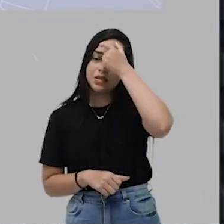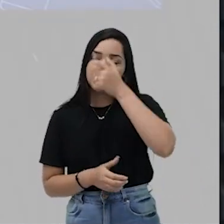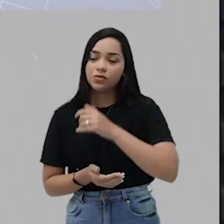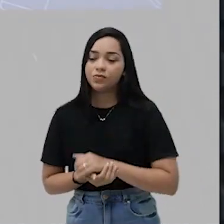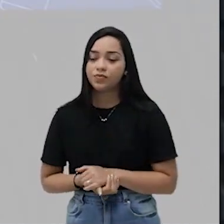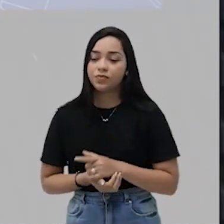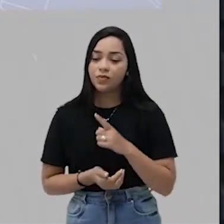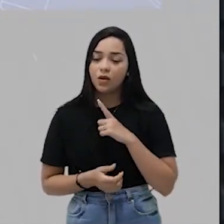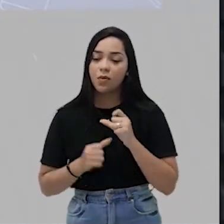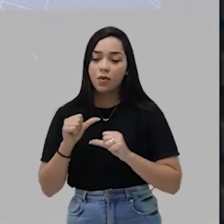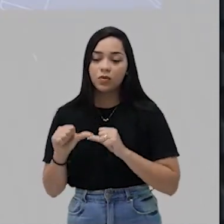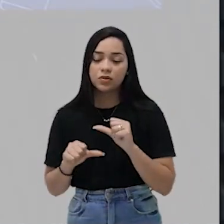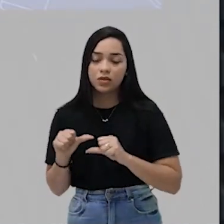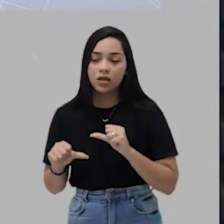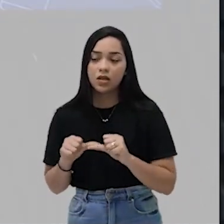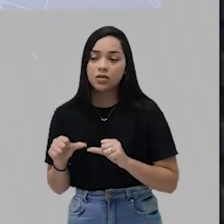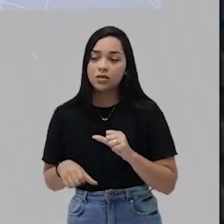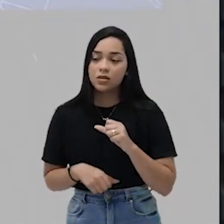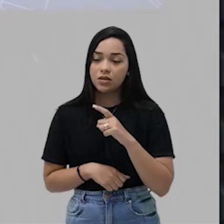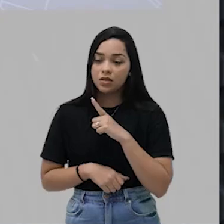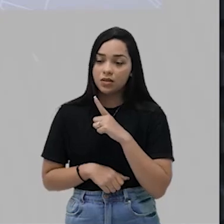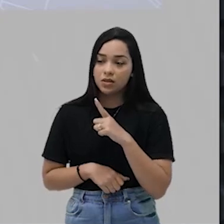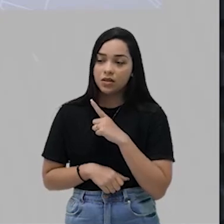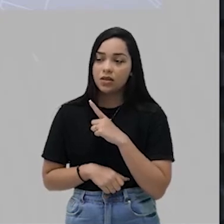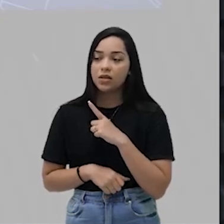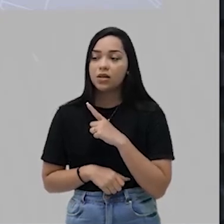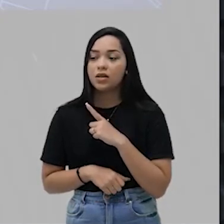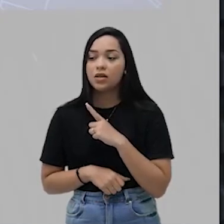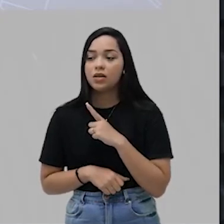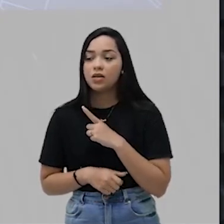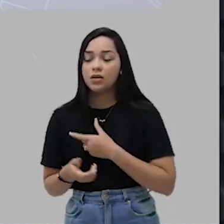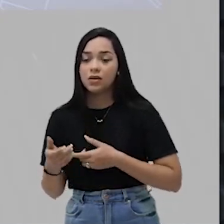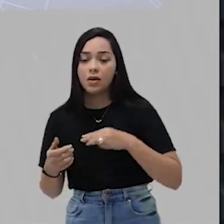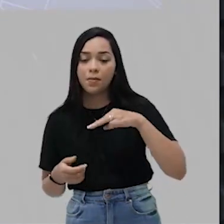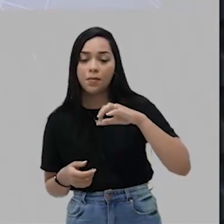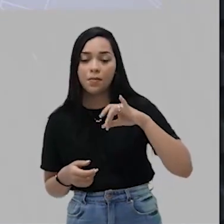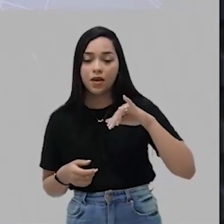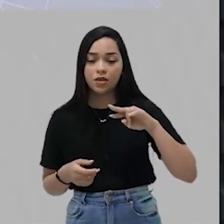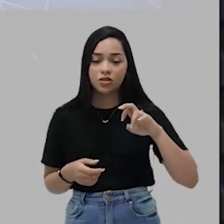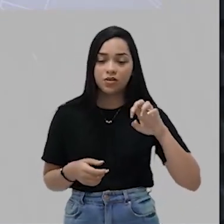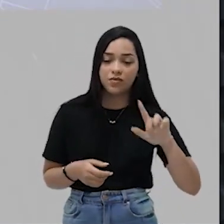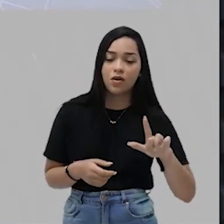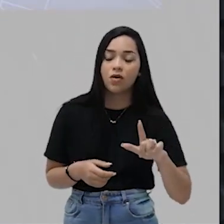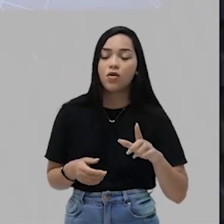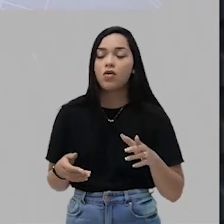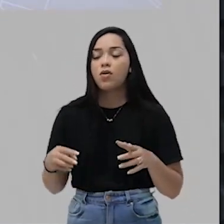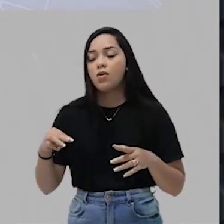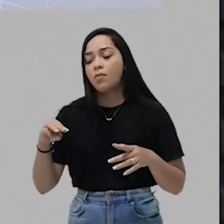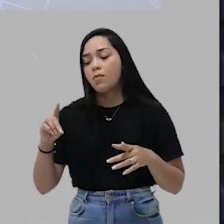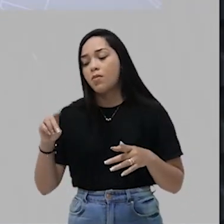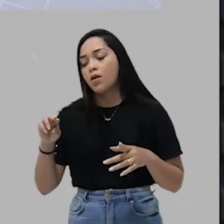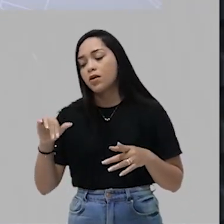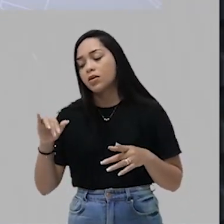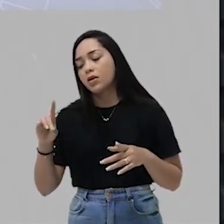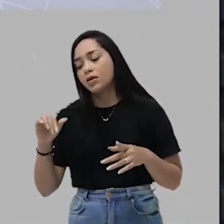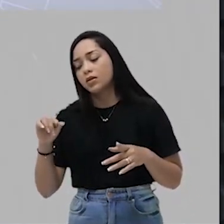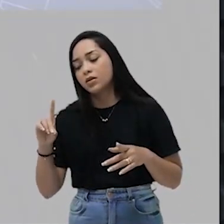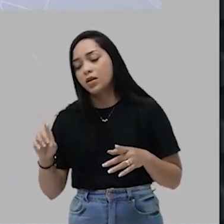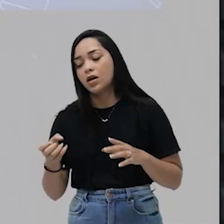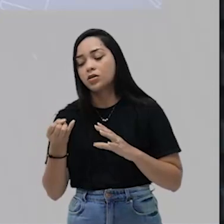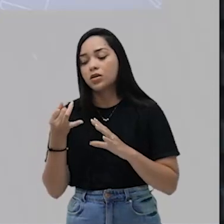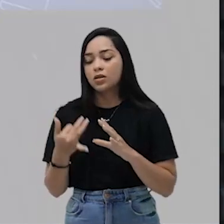A mudança na mentalidade, na verdade, medieval para a modernidade. Por isso que alguns historiadores, eles